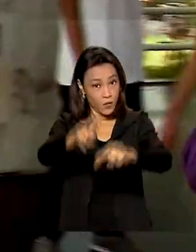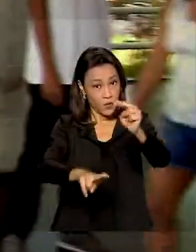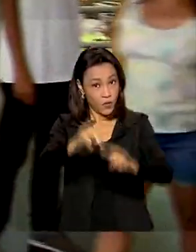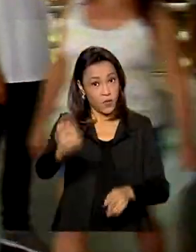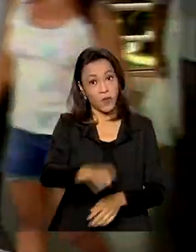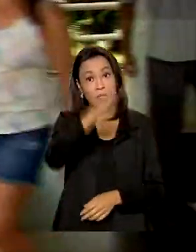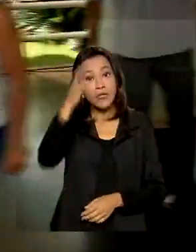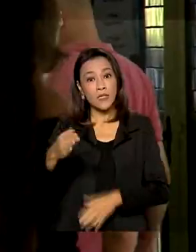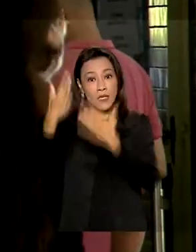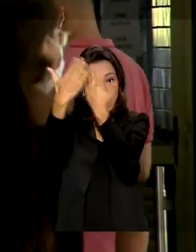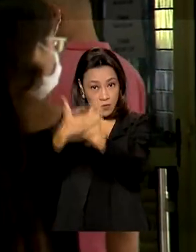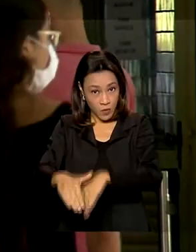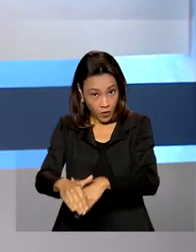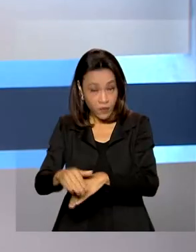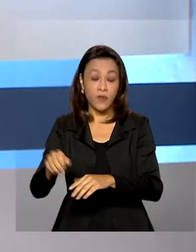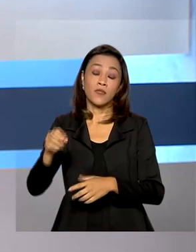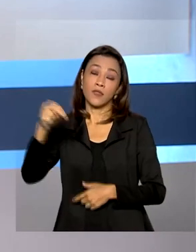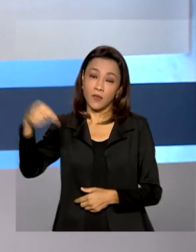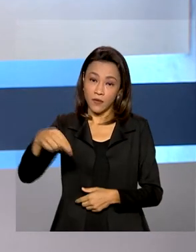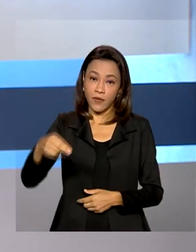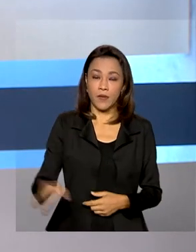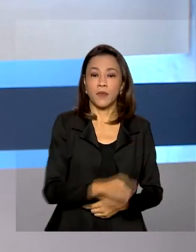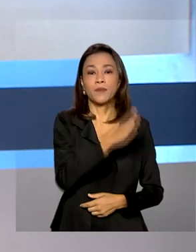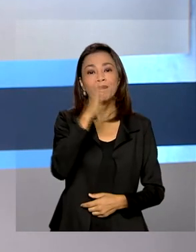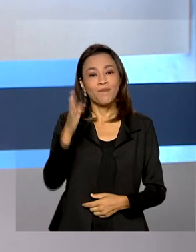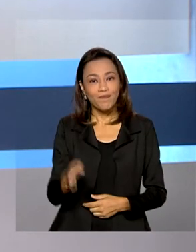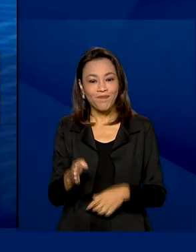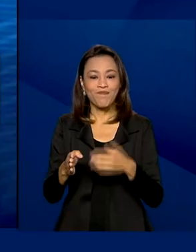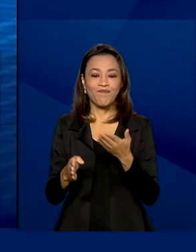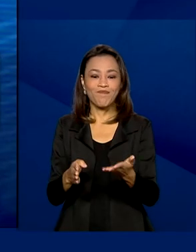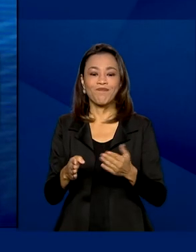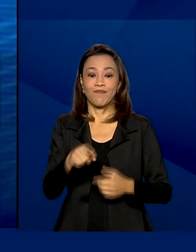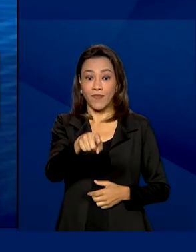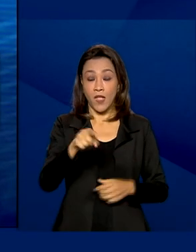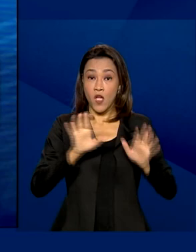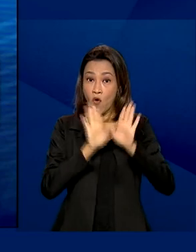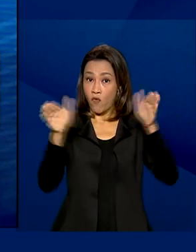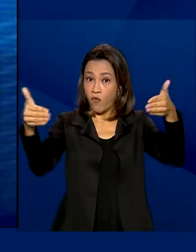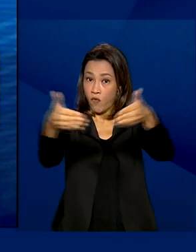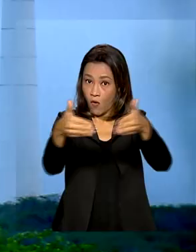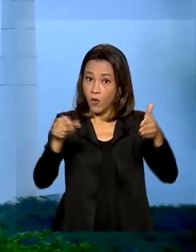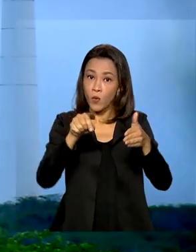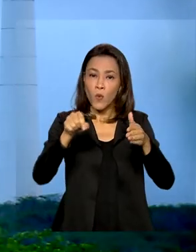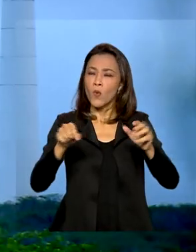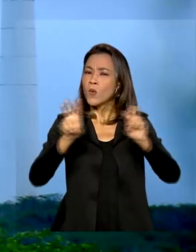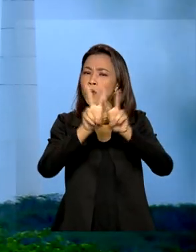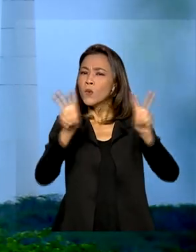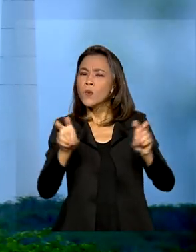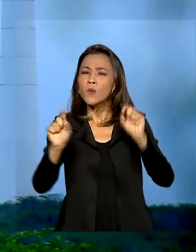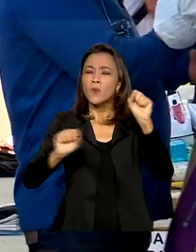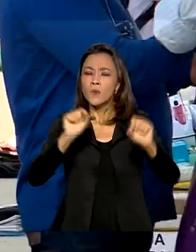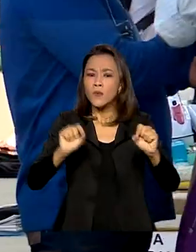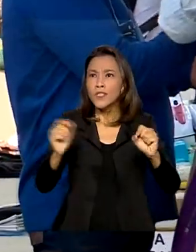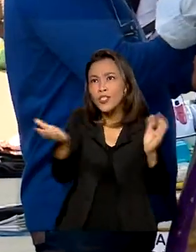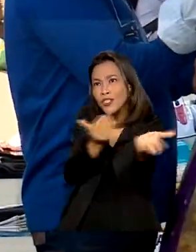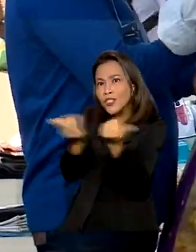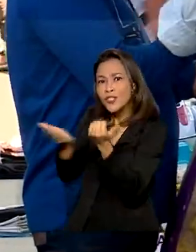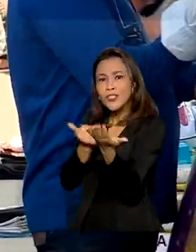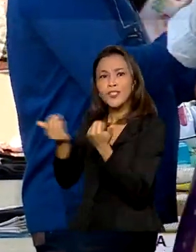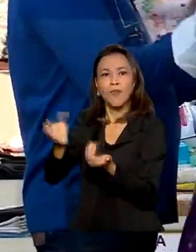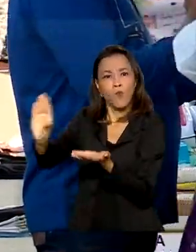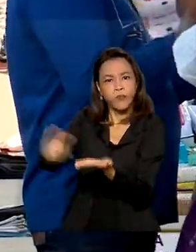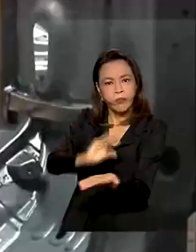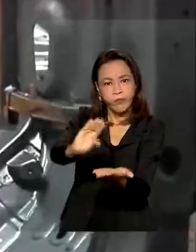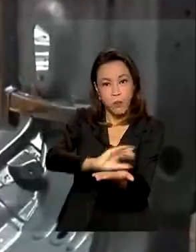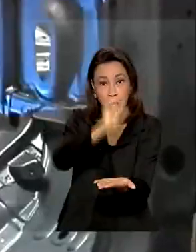as provas serão em novembro. E veja também. Fórum de Investimentos traz expectativa de atrair novos recursos